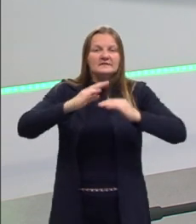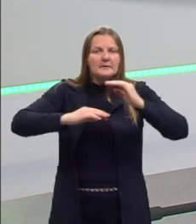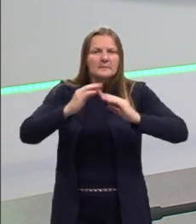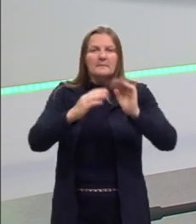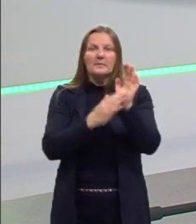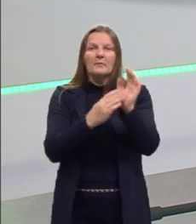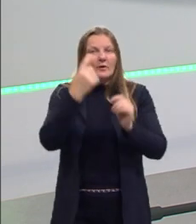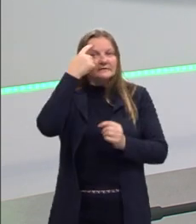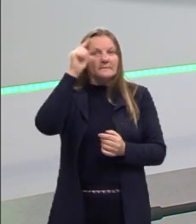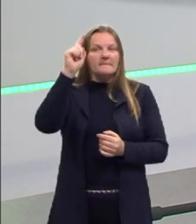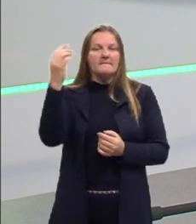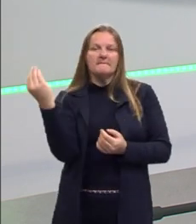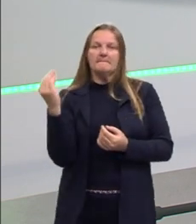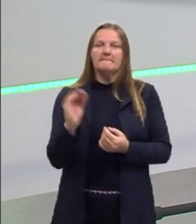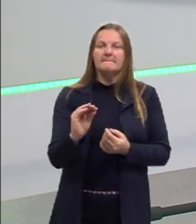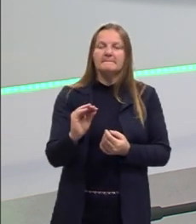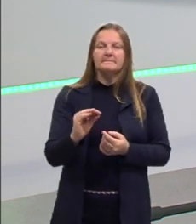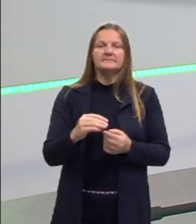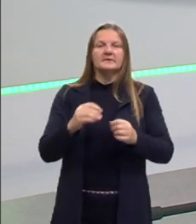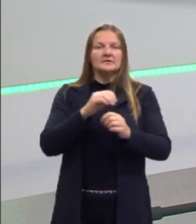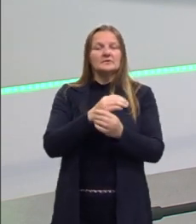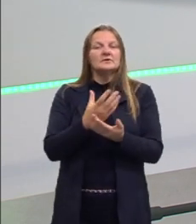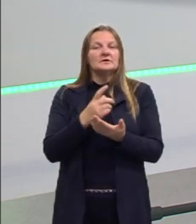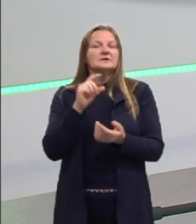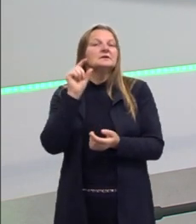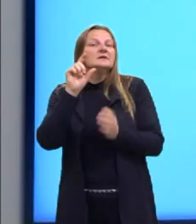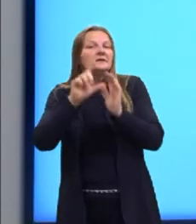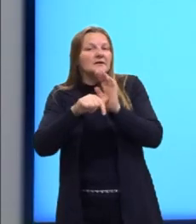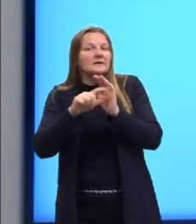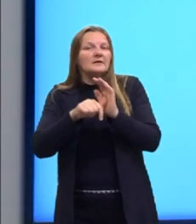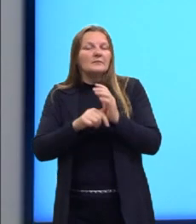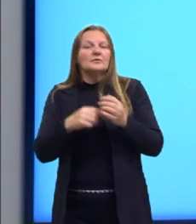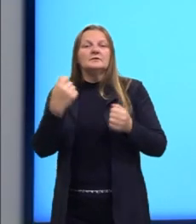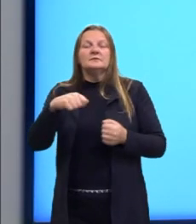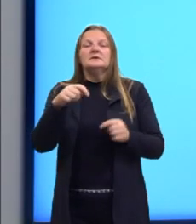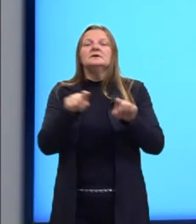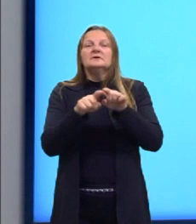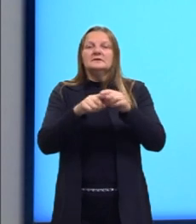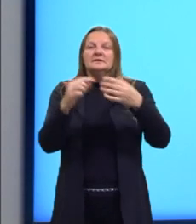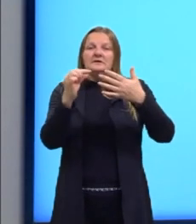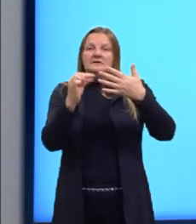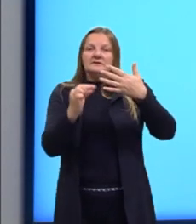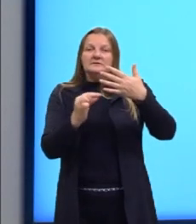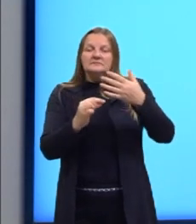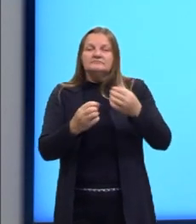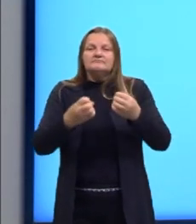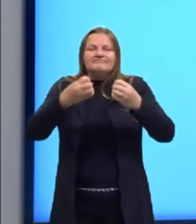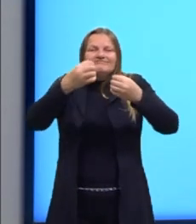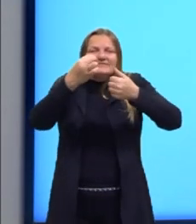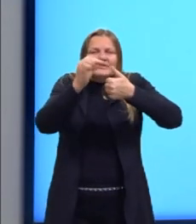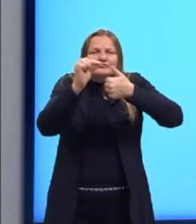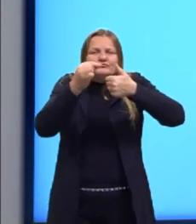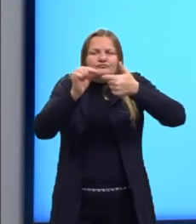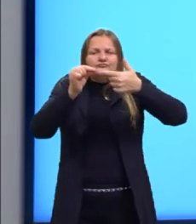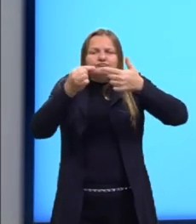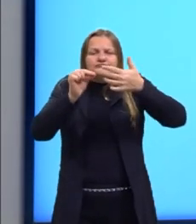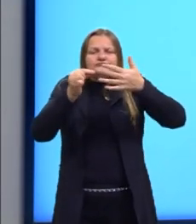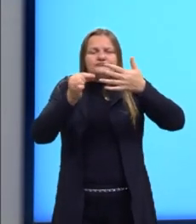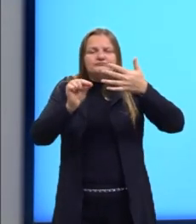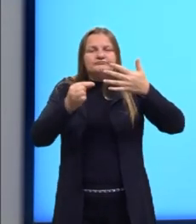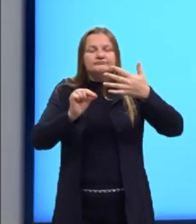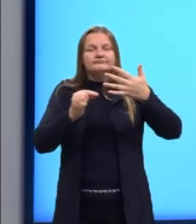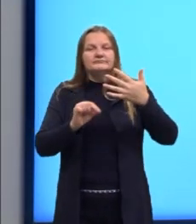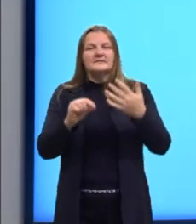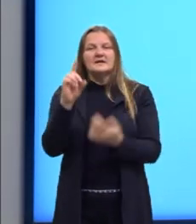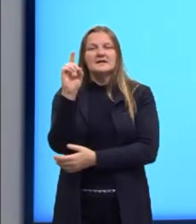para intervir. E eu preciso do detalhamento. Por isso, eu deixei o detalhamento